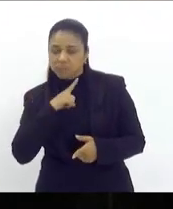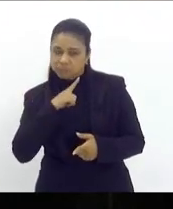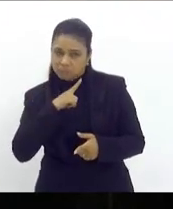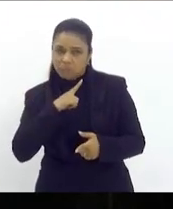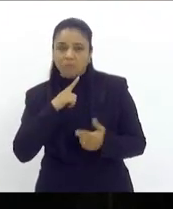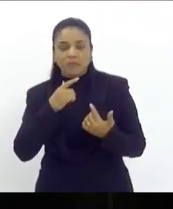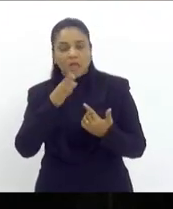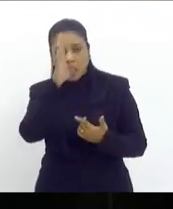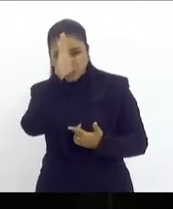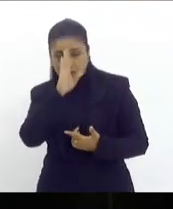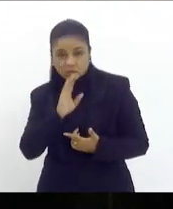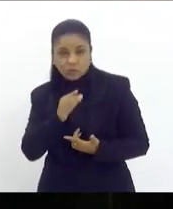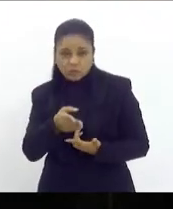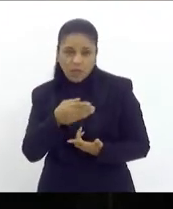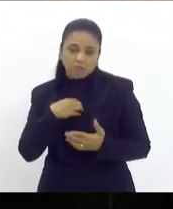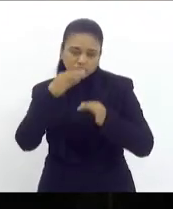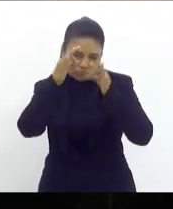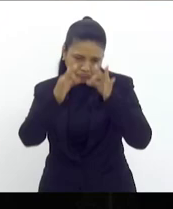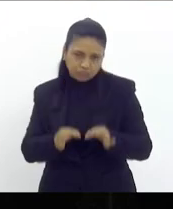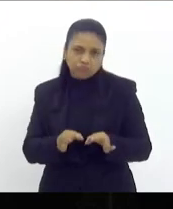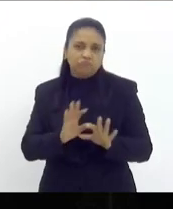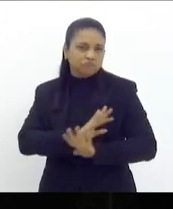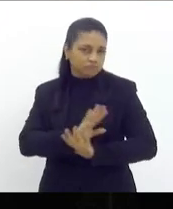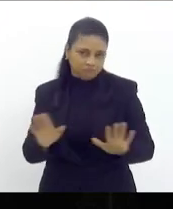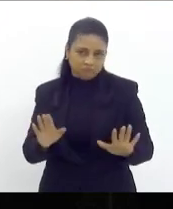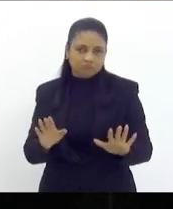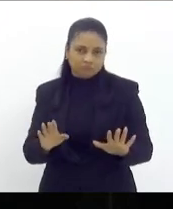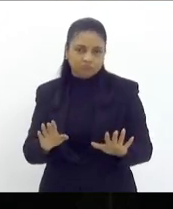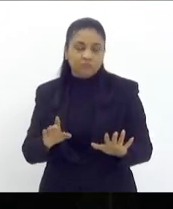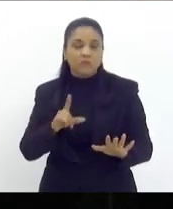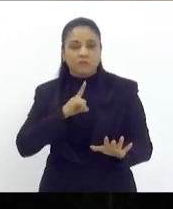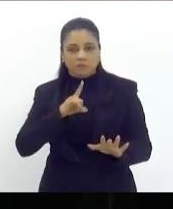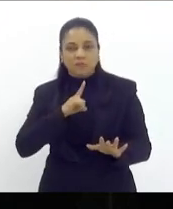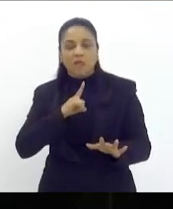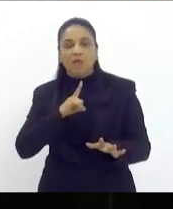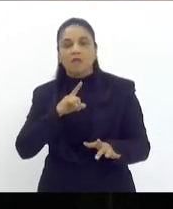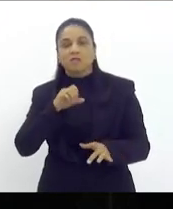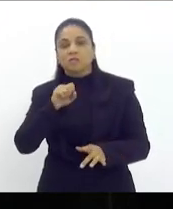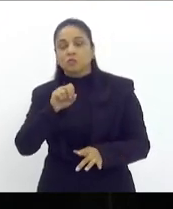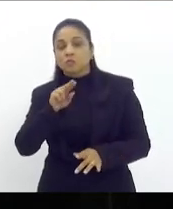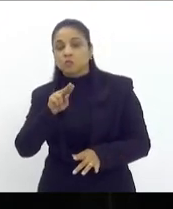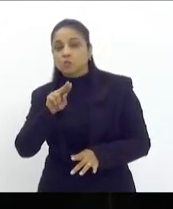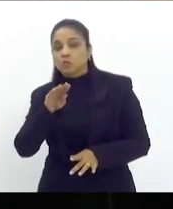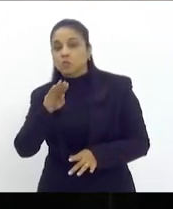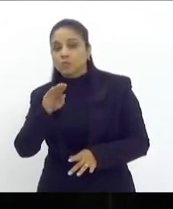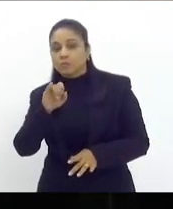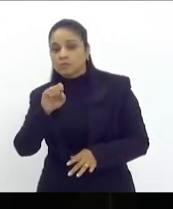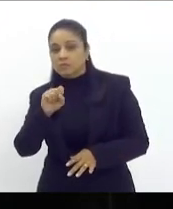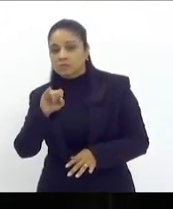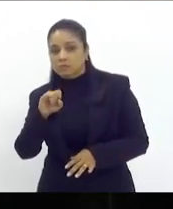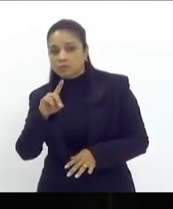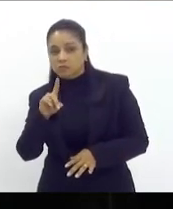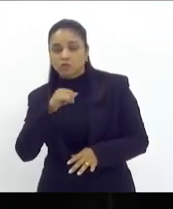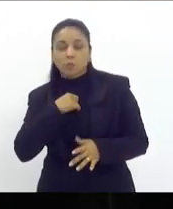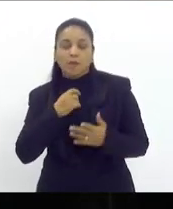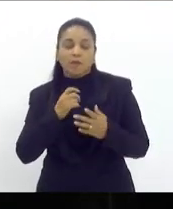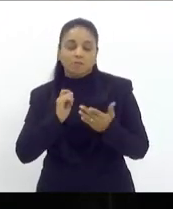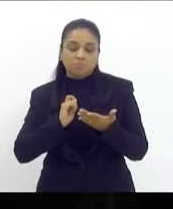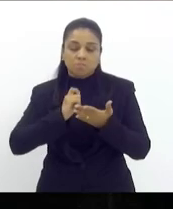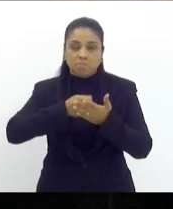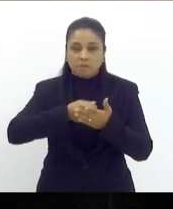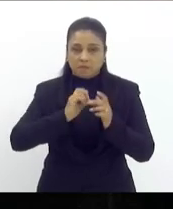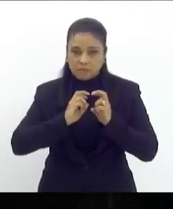gratuidades que são justíssimas há subsídio para tarifa de trem e há